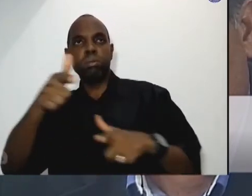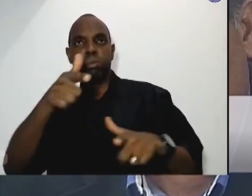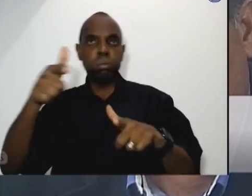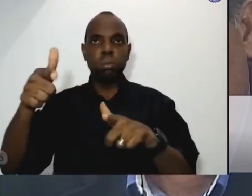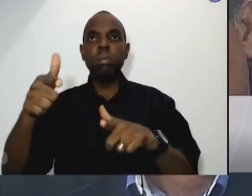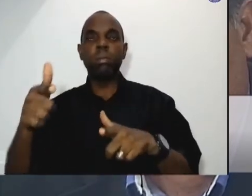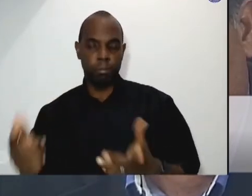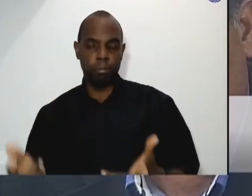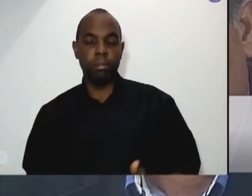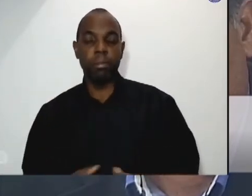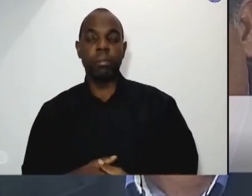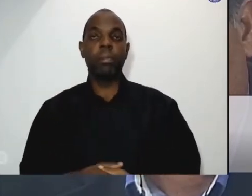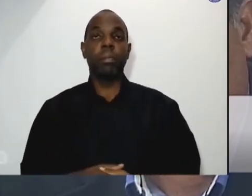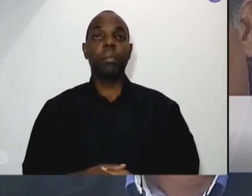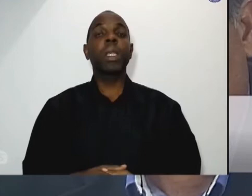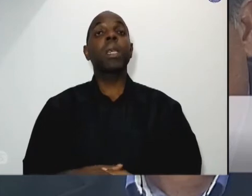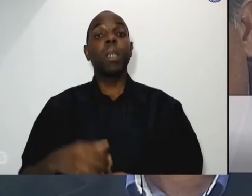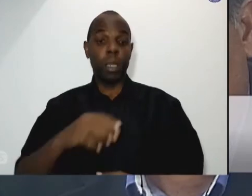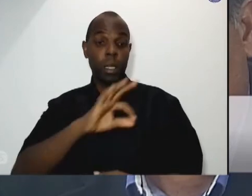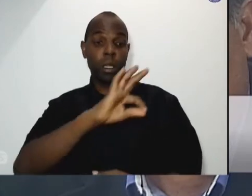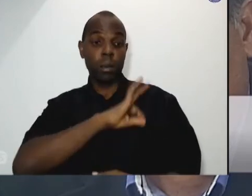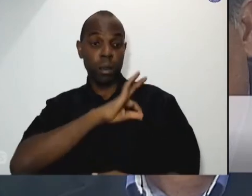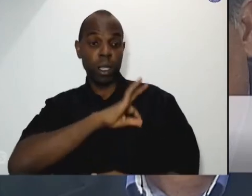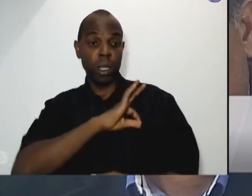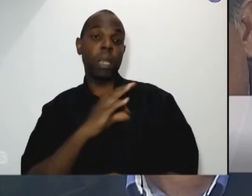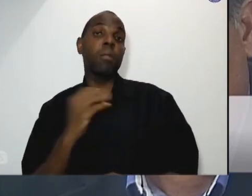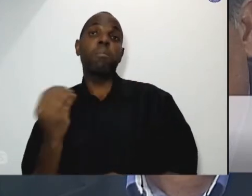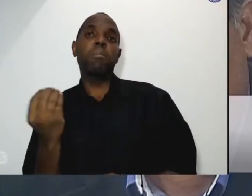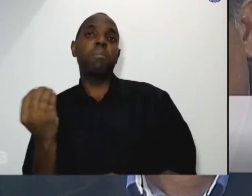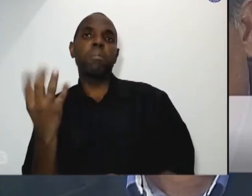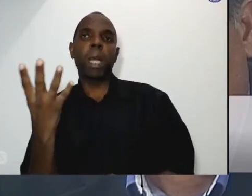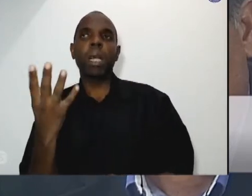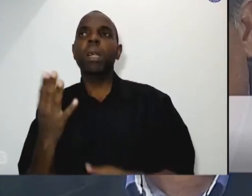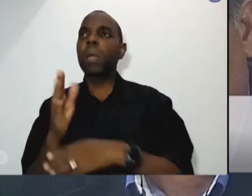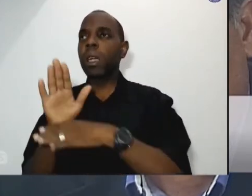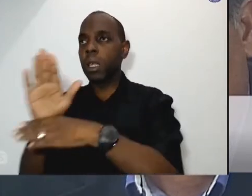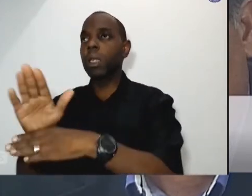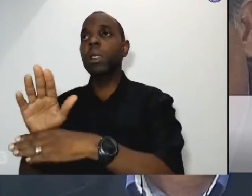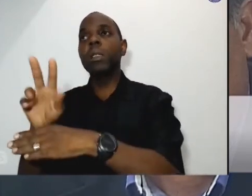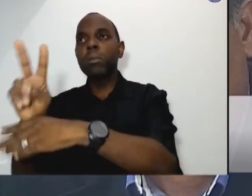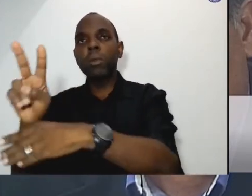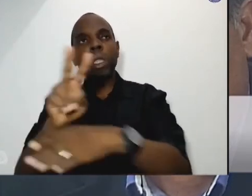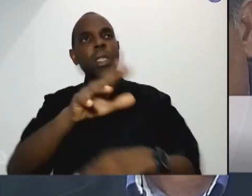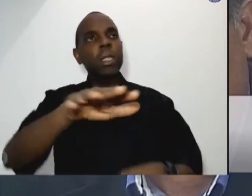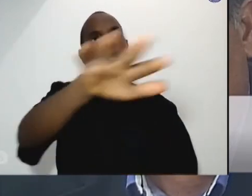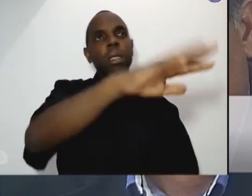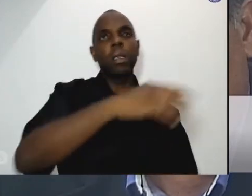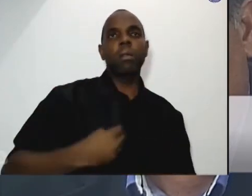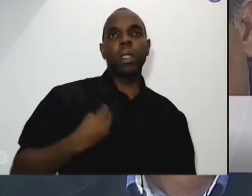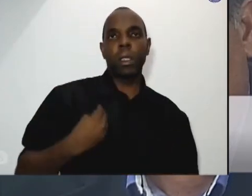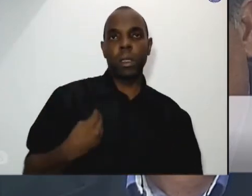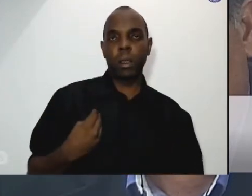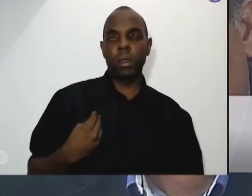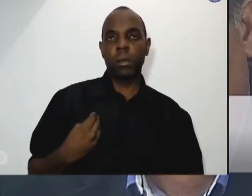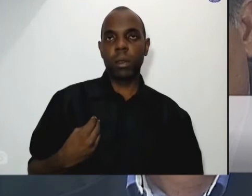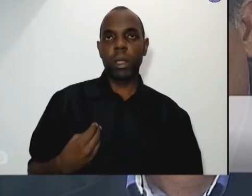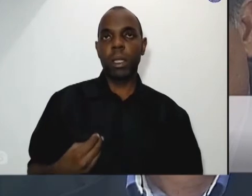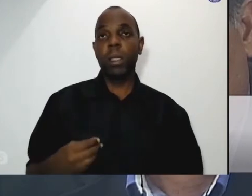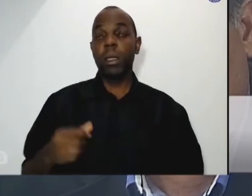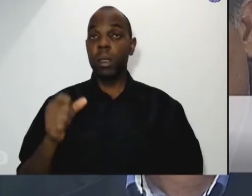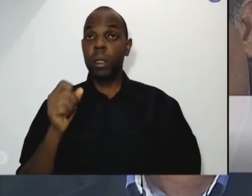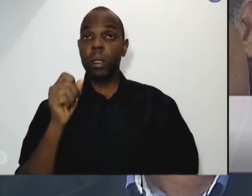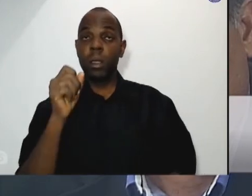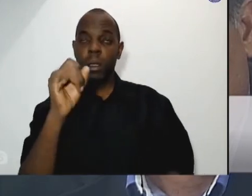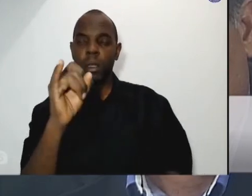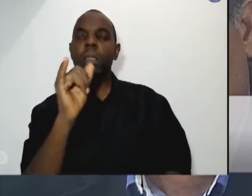para proteger as vidas e fazer a prevenção quando falha o poder público que não chega